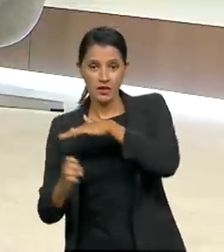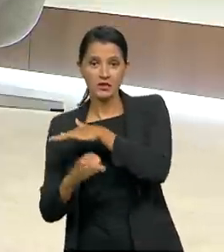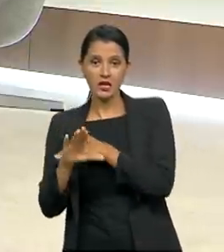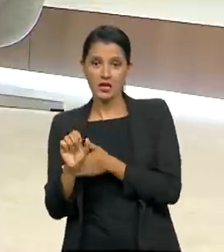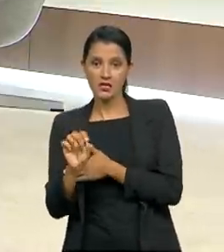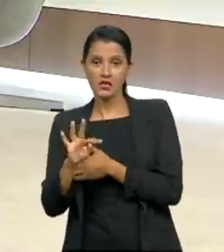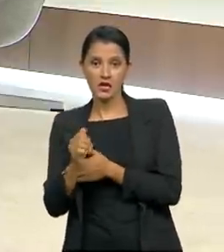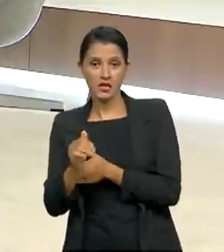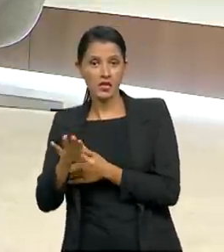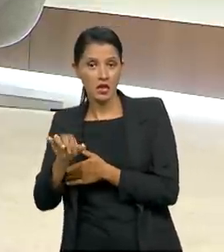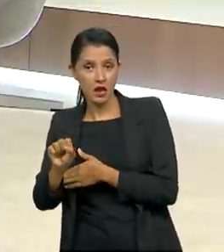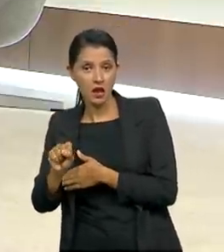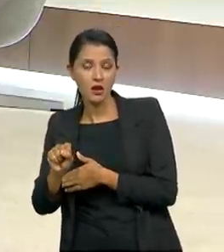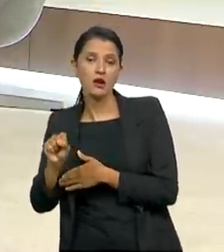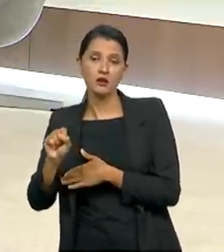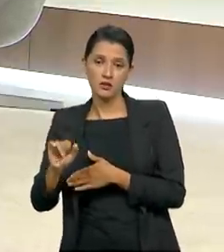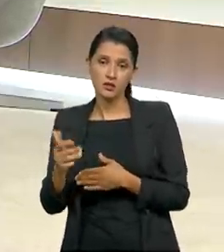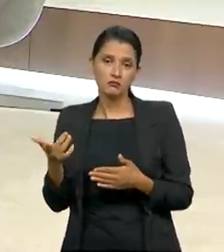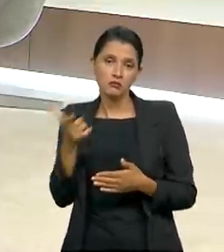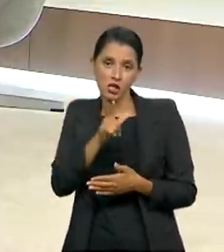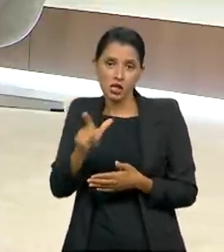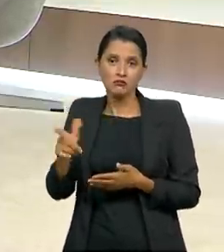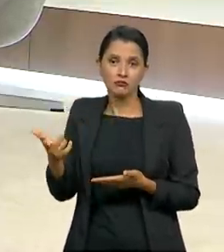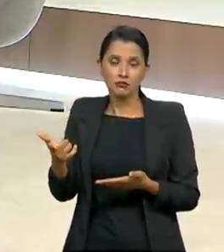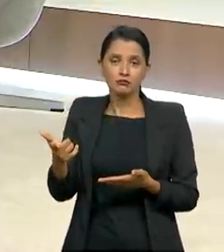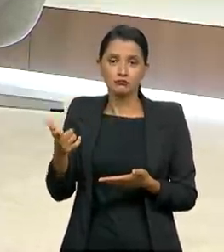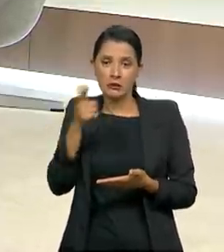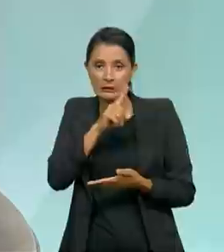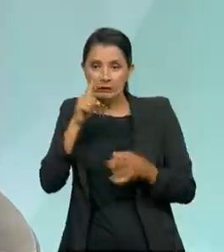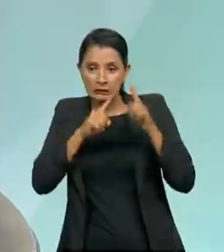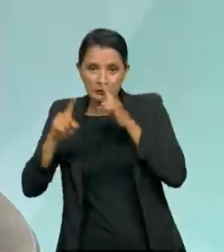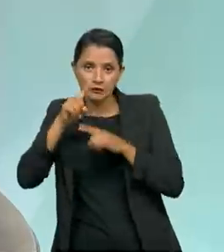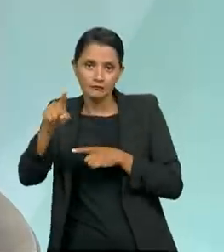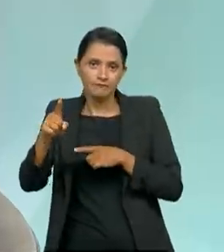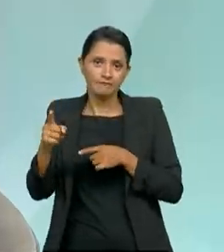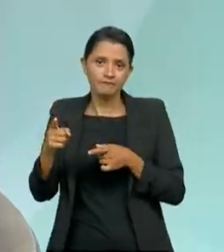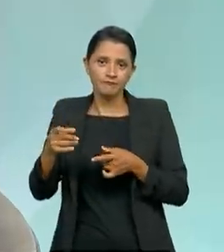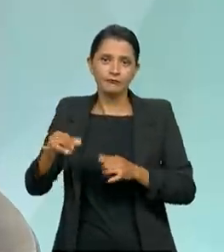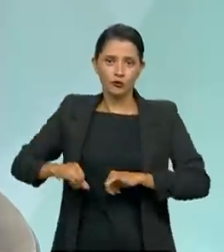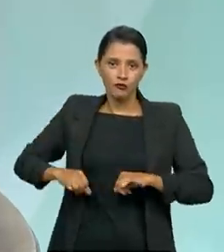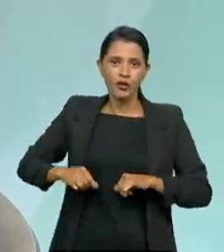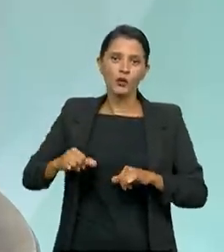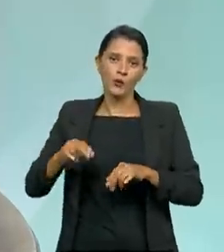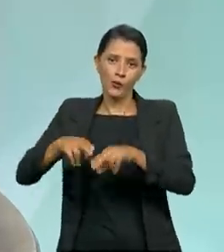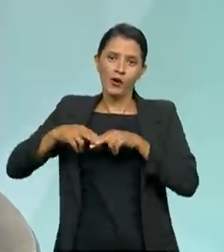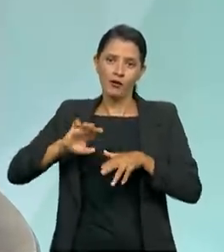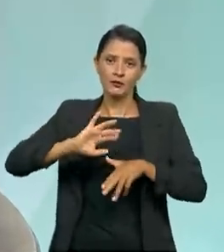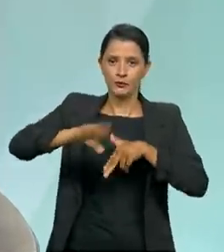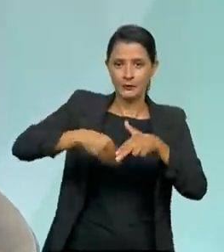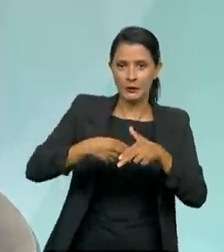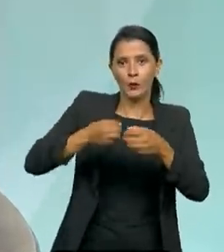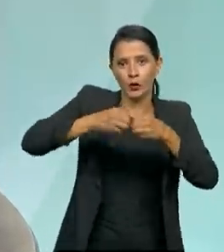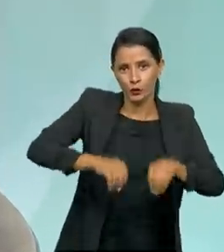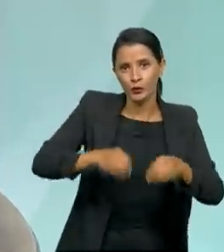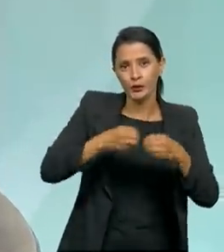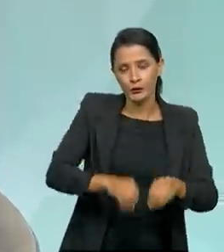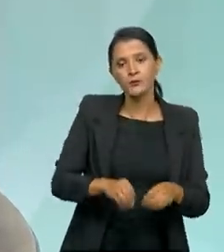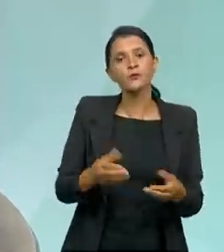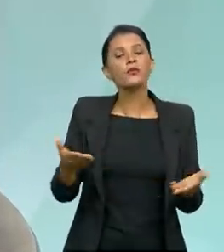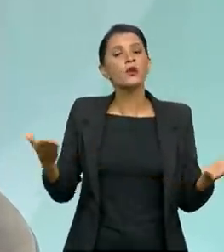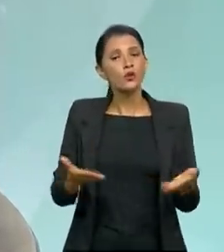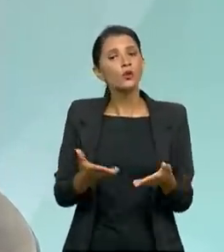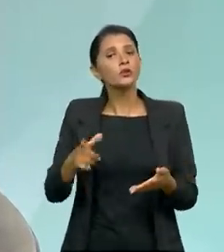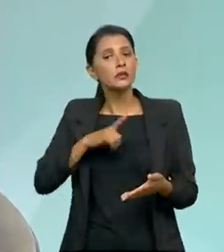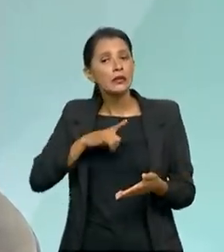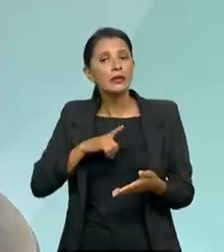foram... Que sofreram os danos da corrupção, né? E temos agora um... Durante esse ano de